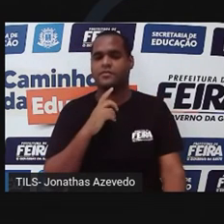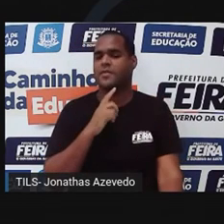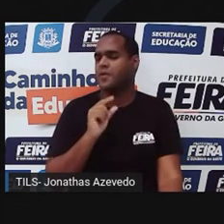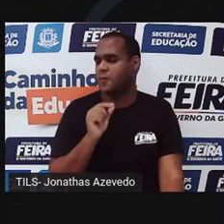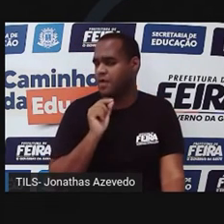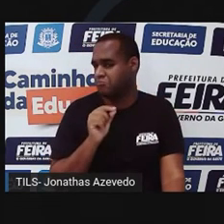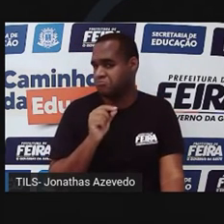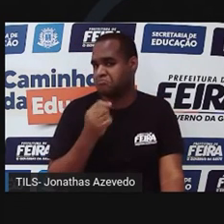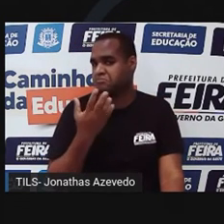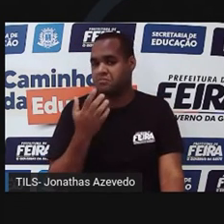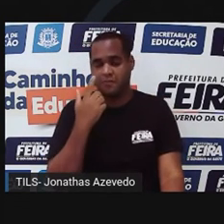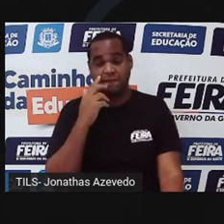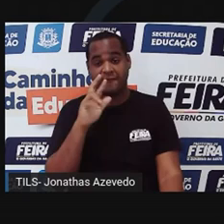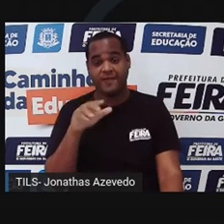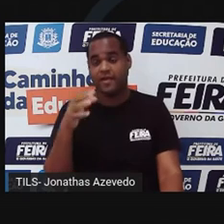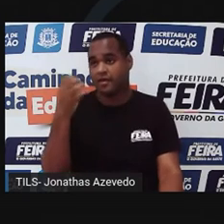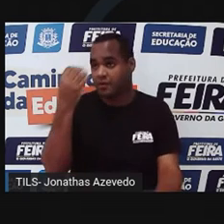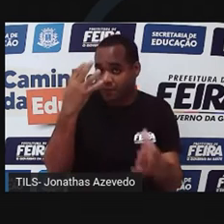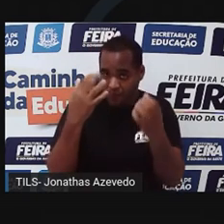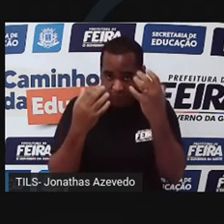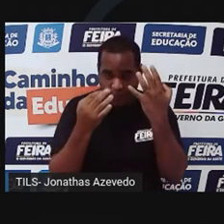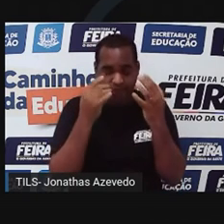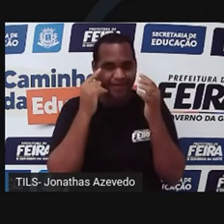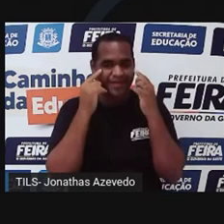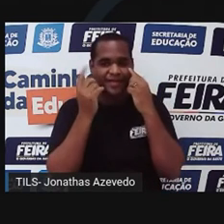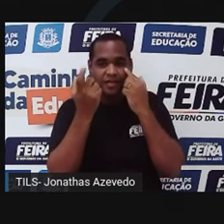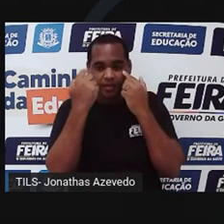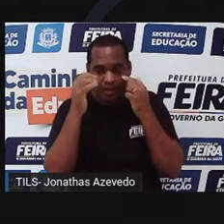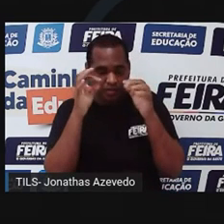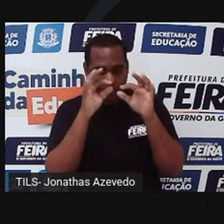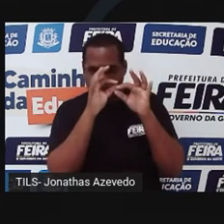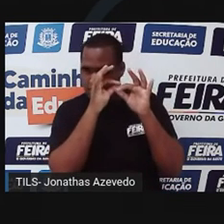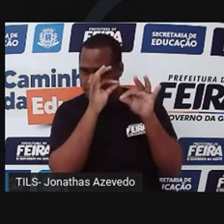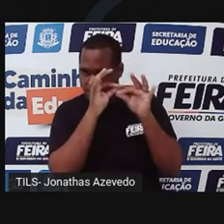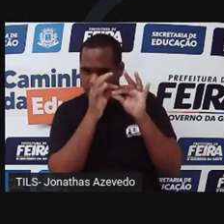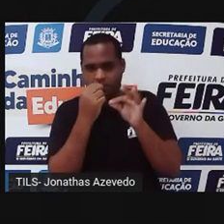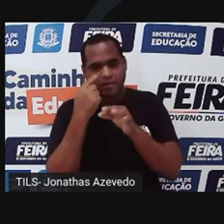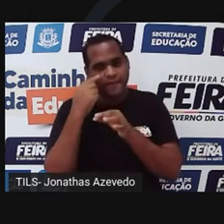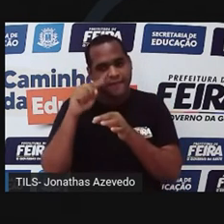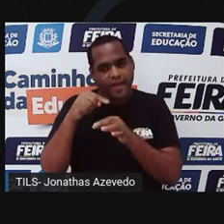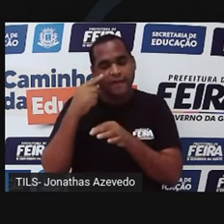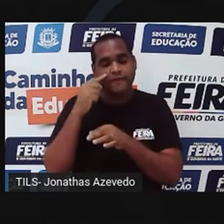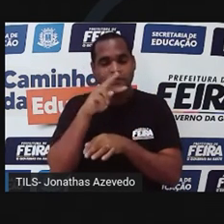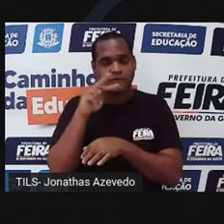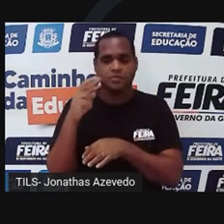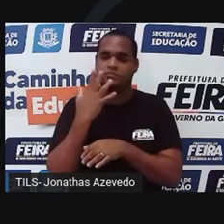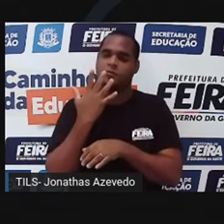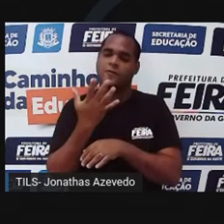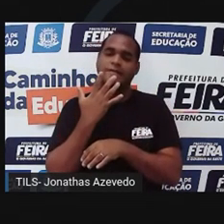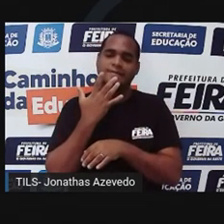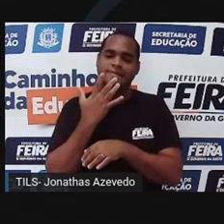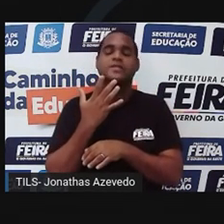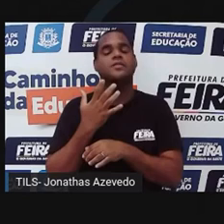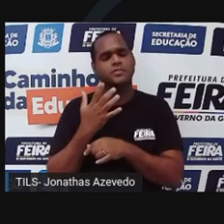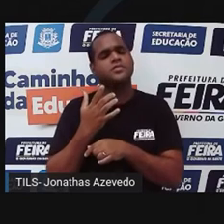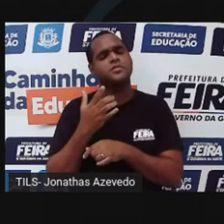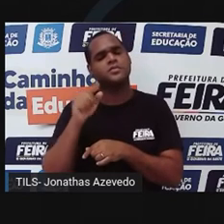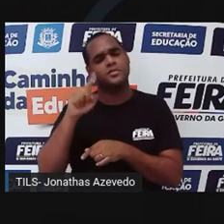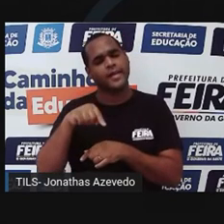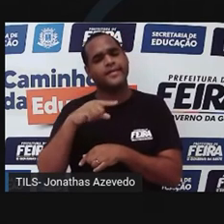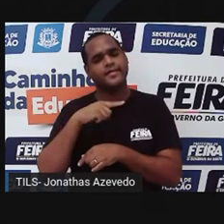a incidência da luz nos cones, que são as células responsáveis pela visão de cores. Isso sim,